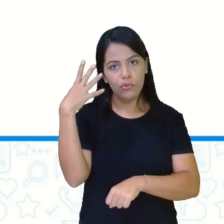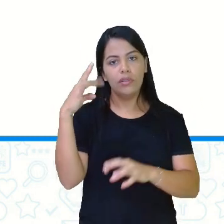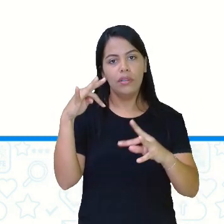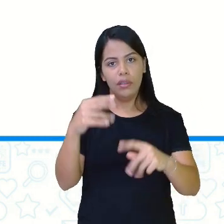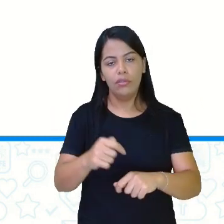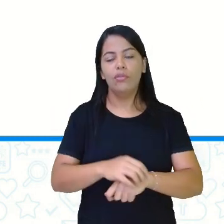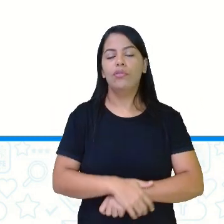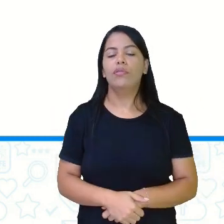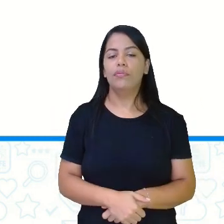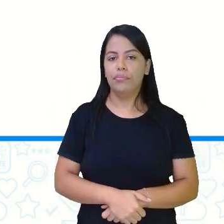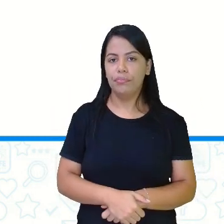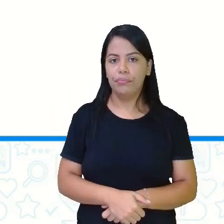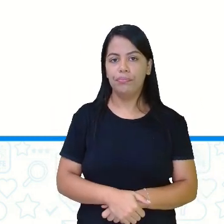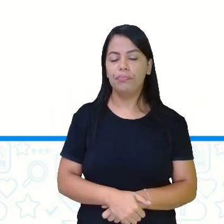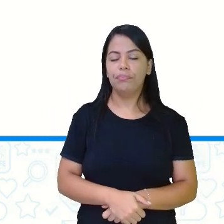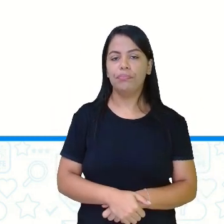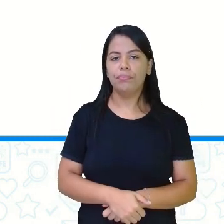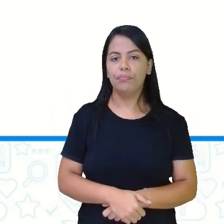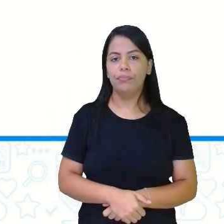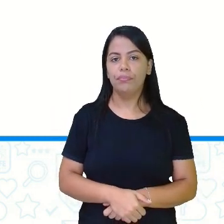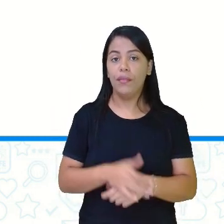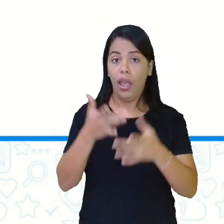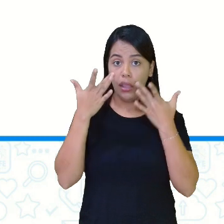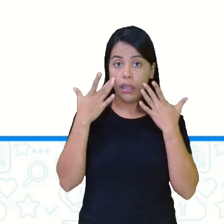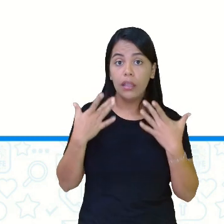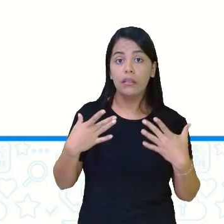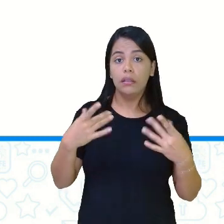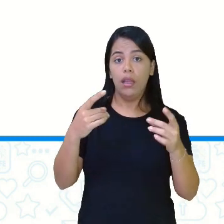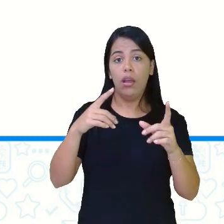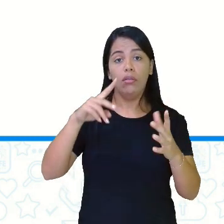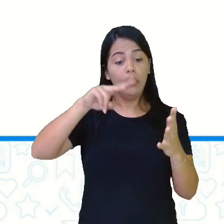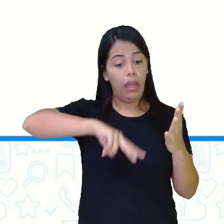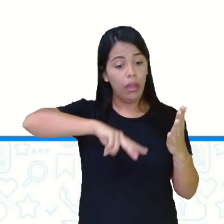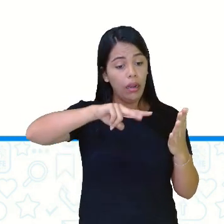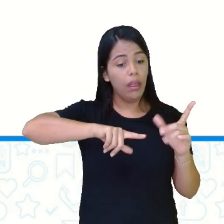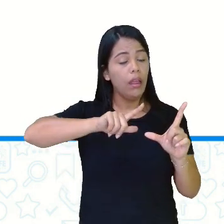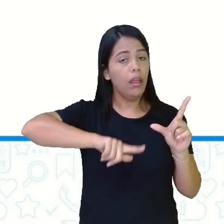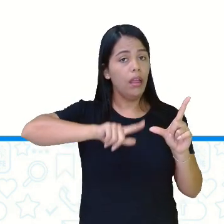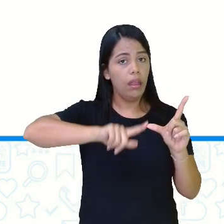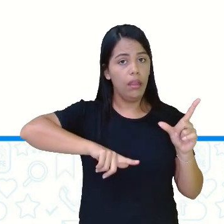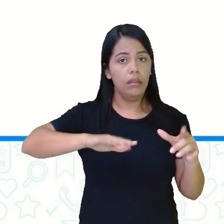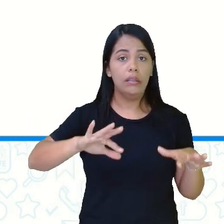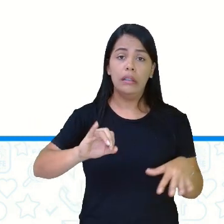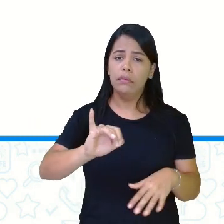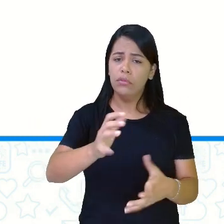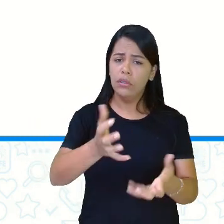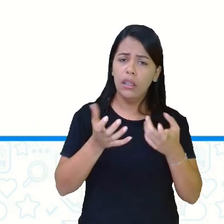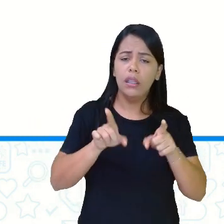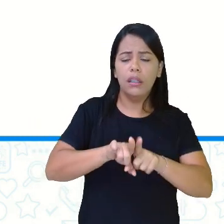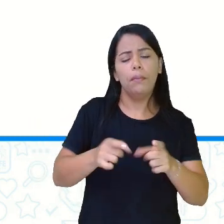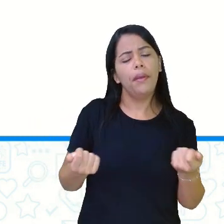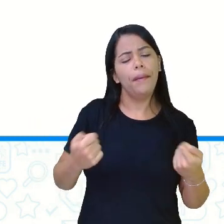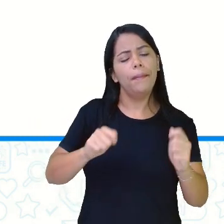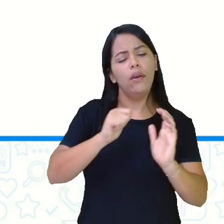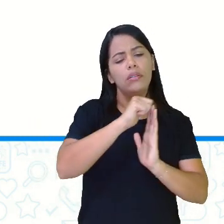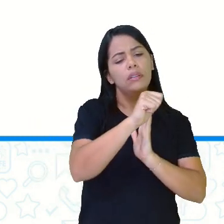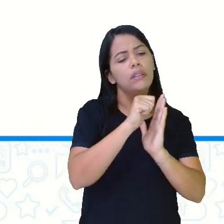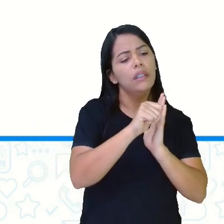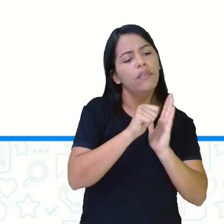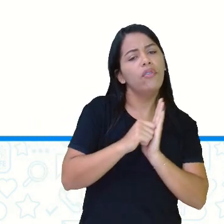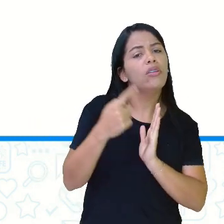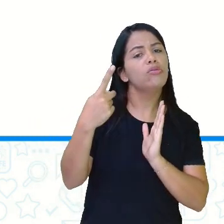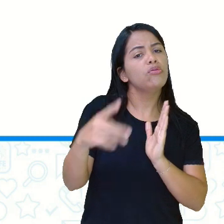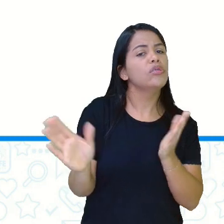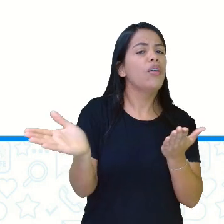E ouvir ela todinha aí. Presta bem atenção na letra da música. E se quiser, pode ir escrevendo essa música,